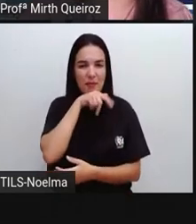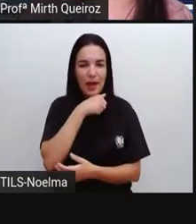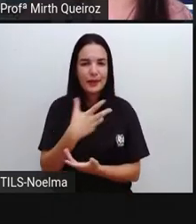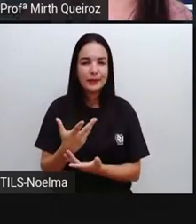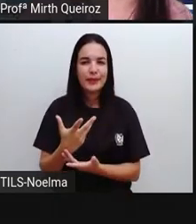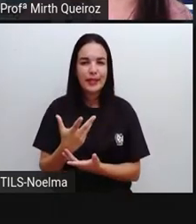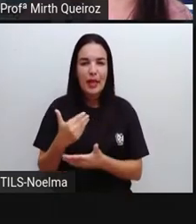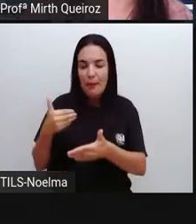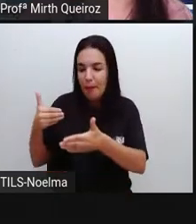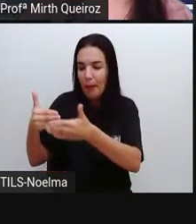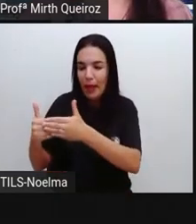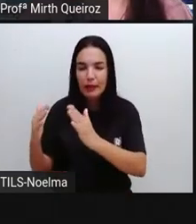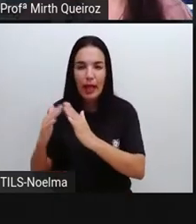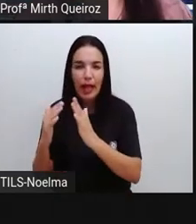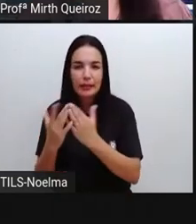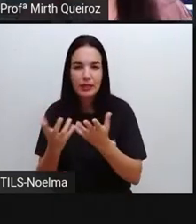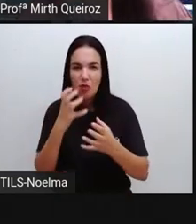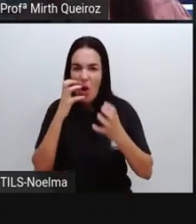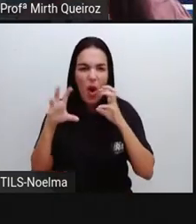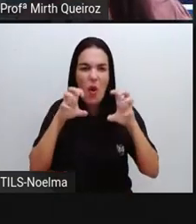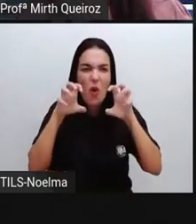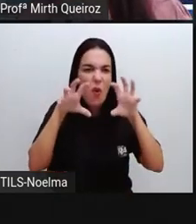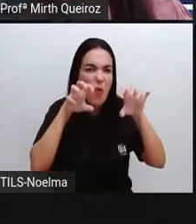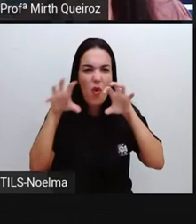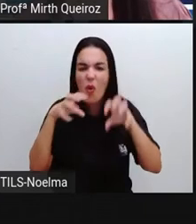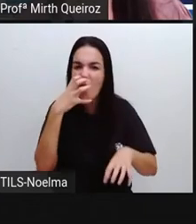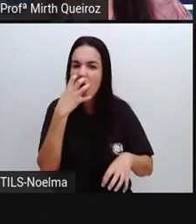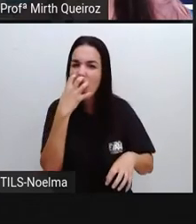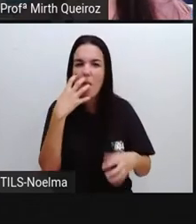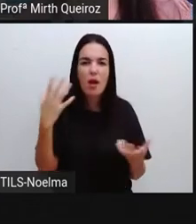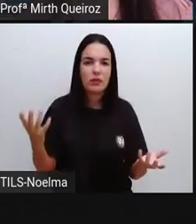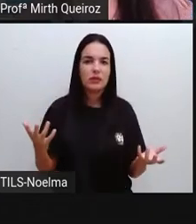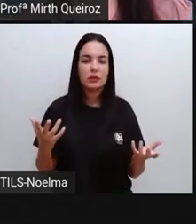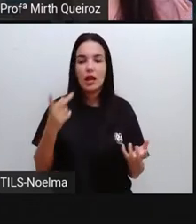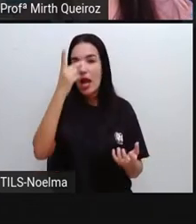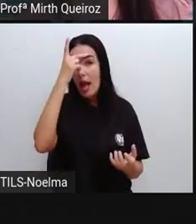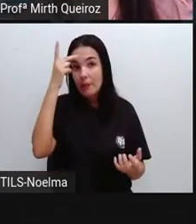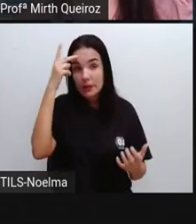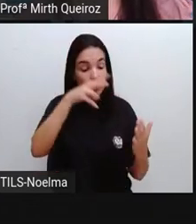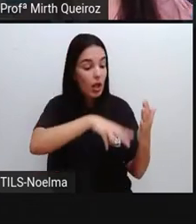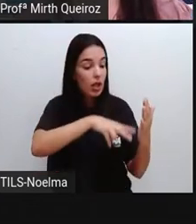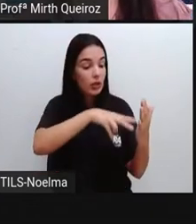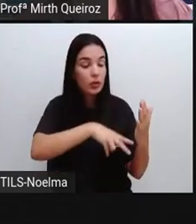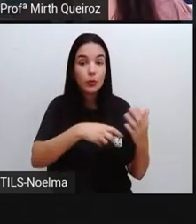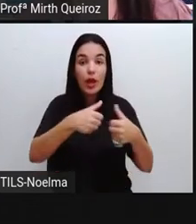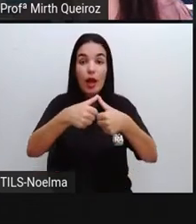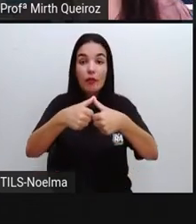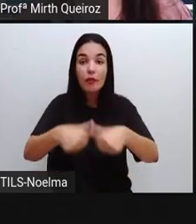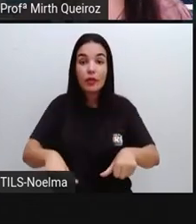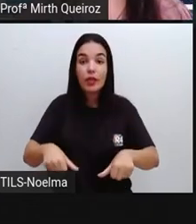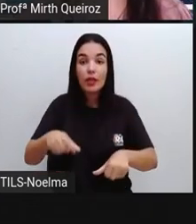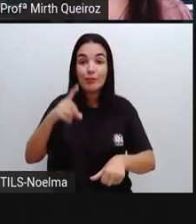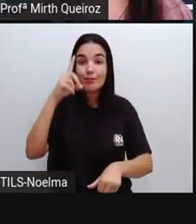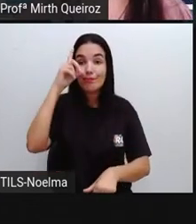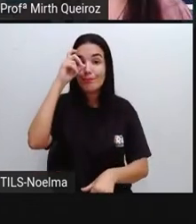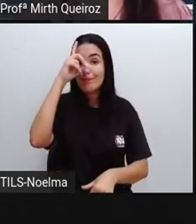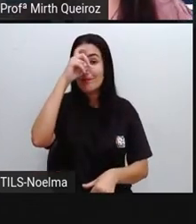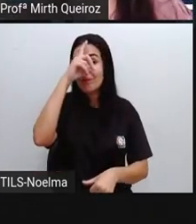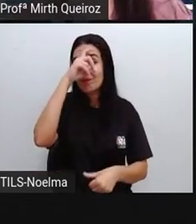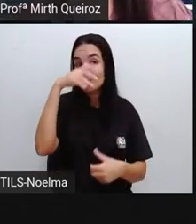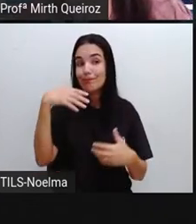impedirem a aproximação das casas, né? Desses imóveis, para que o leiturista, ele possa fazer a leitura,